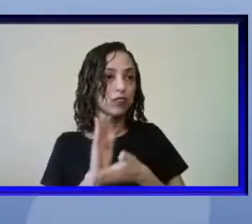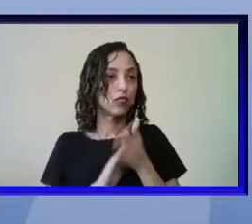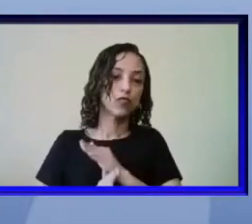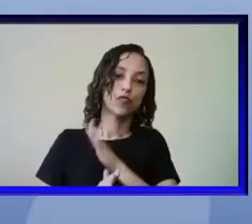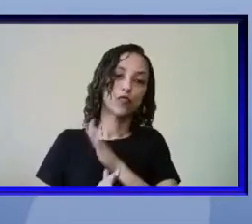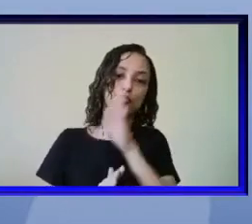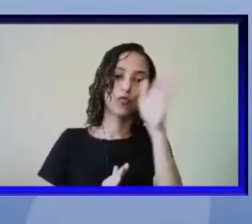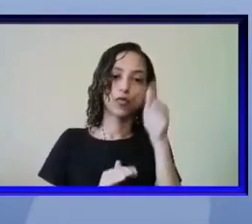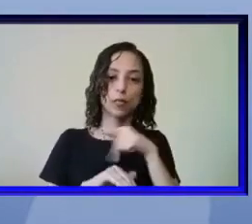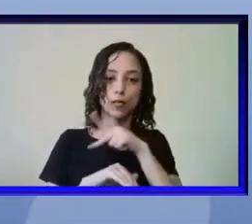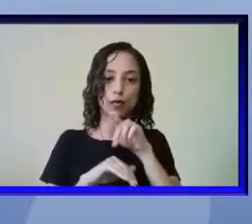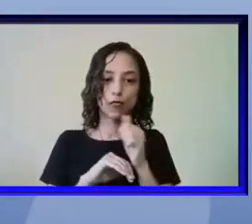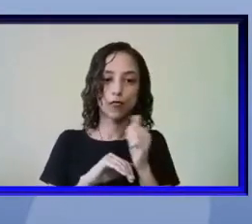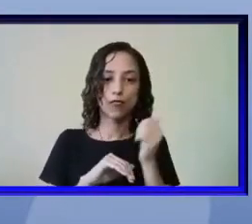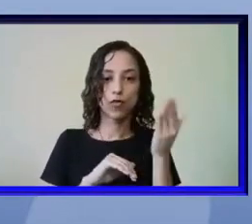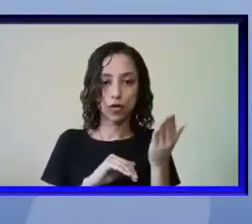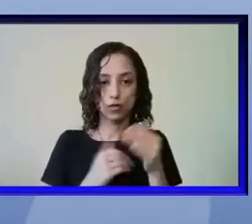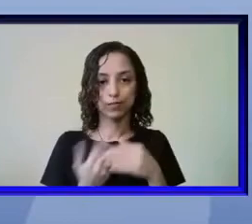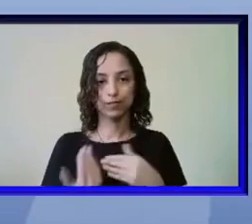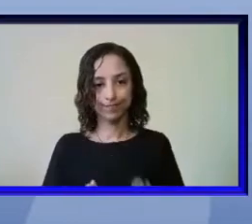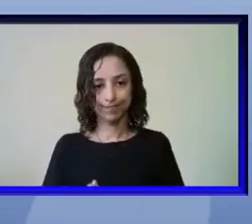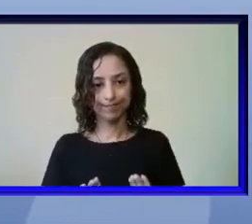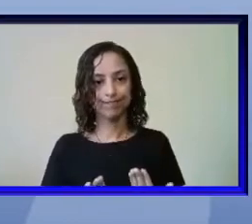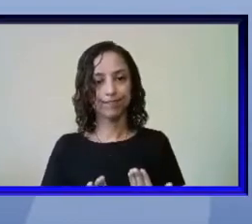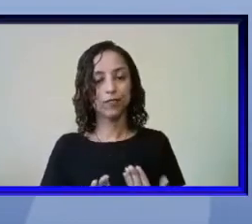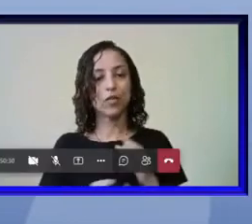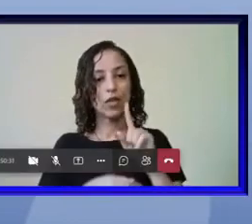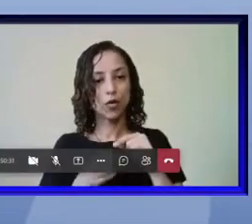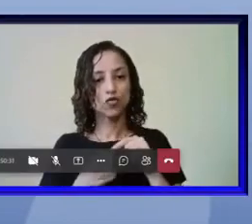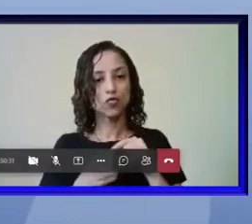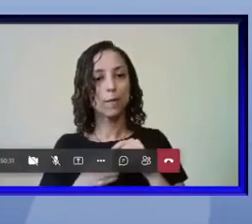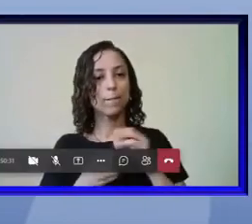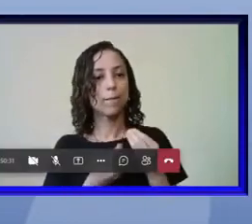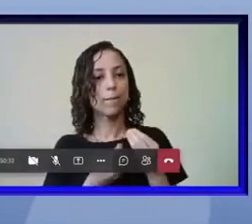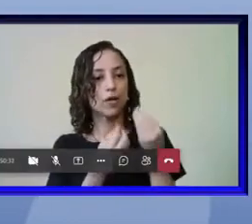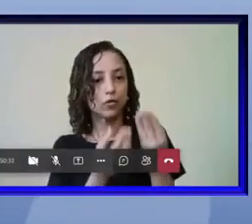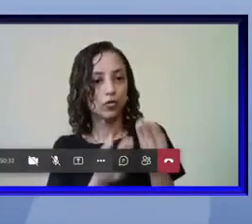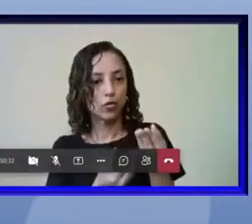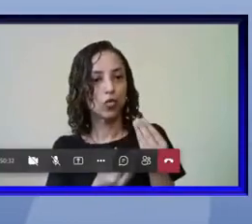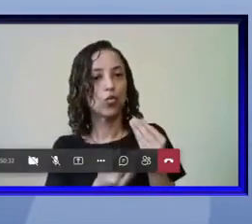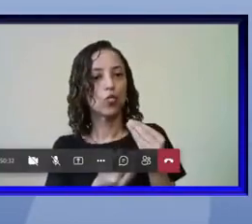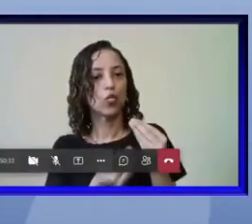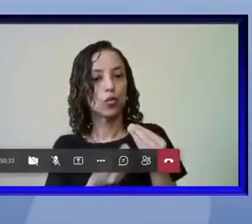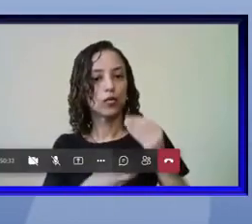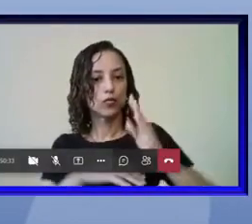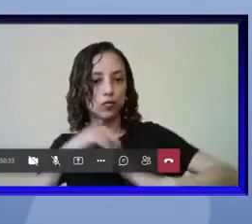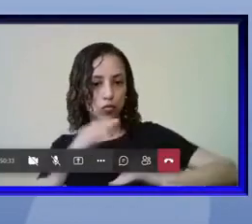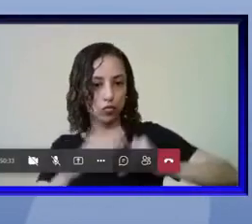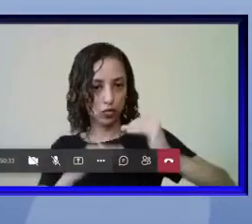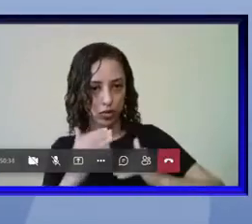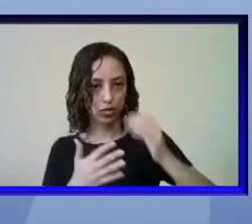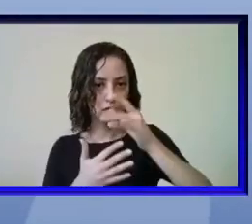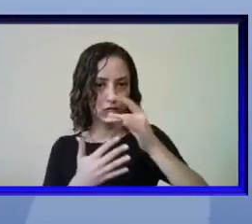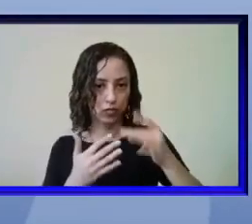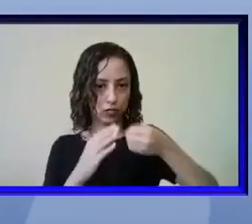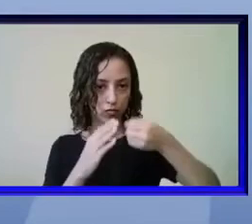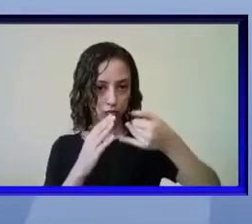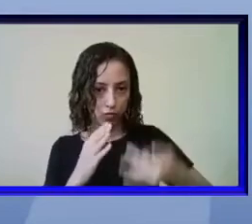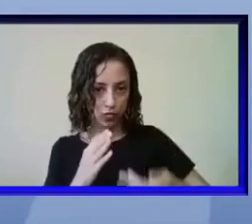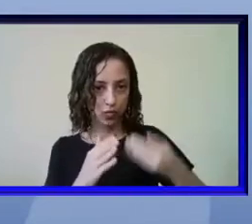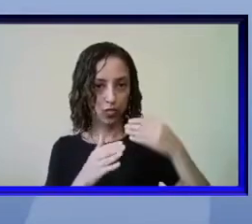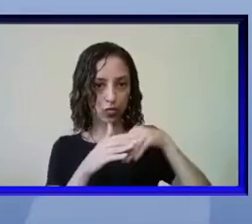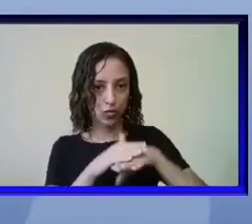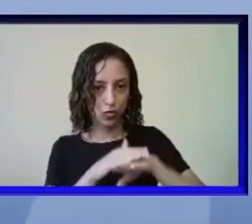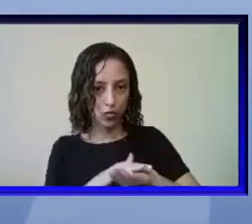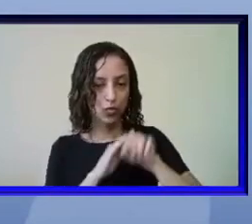chegando lá mandou o material para especialistas que descreveu e depositou